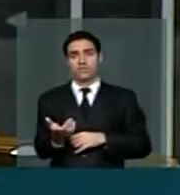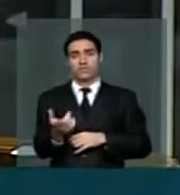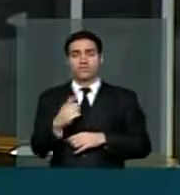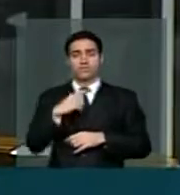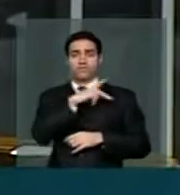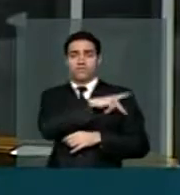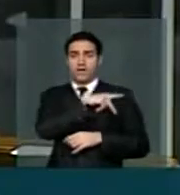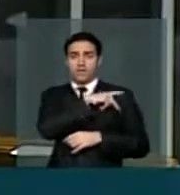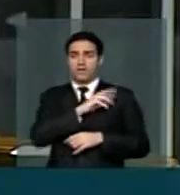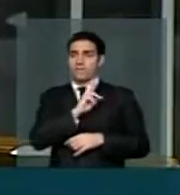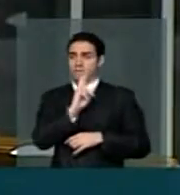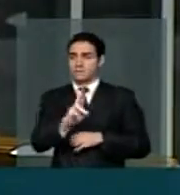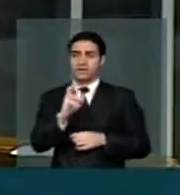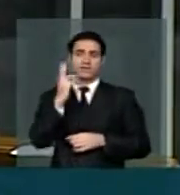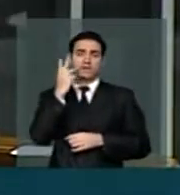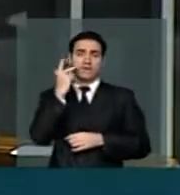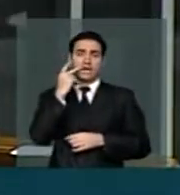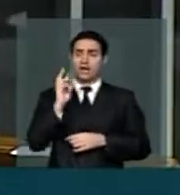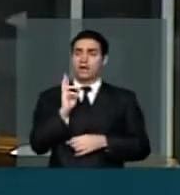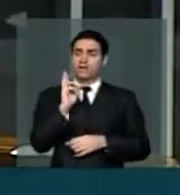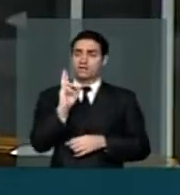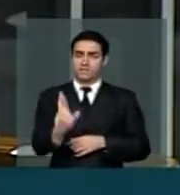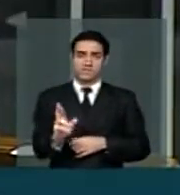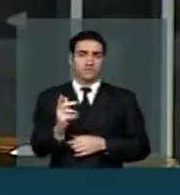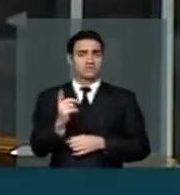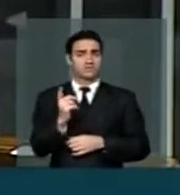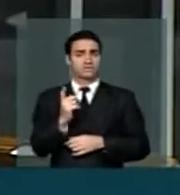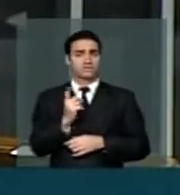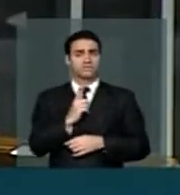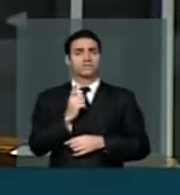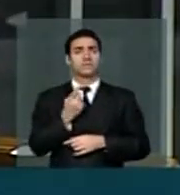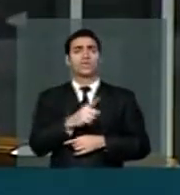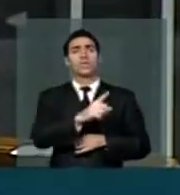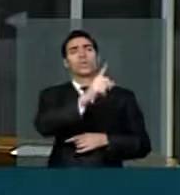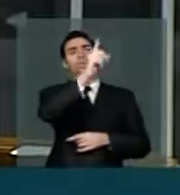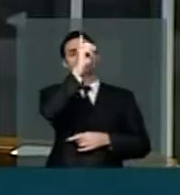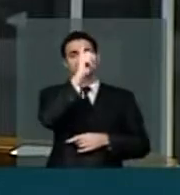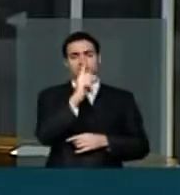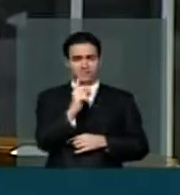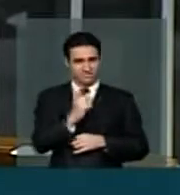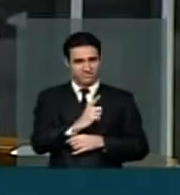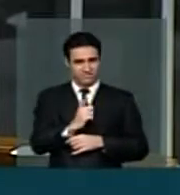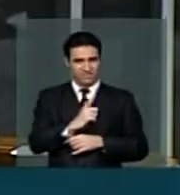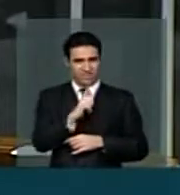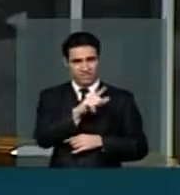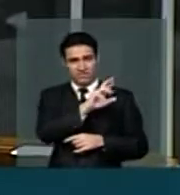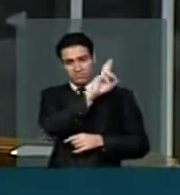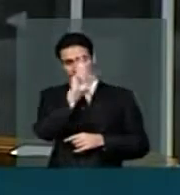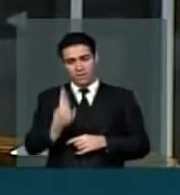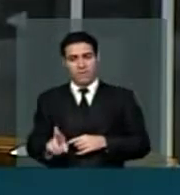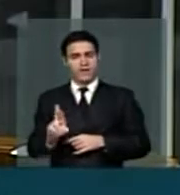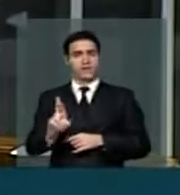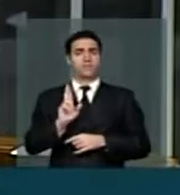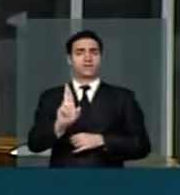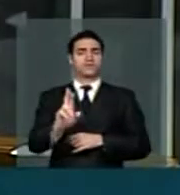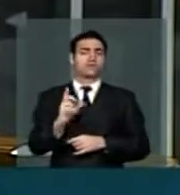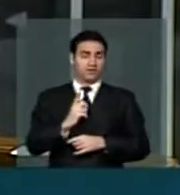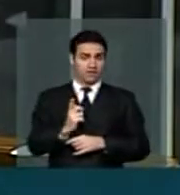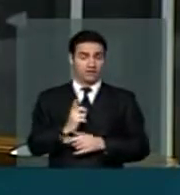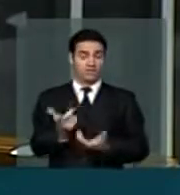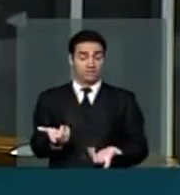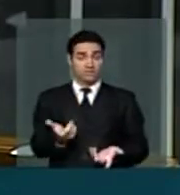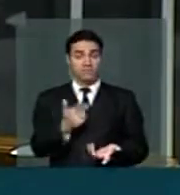Piauí, do Ceará, dos rincões mais distantes e mais abandonados?